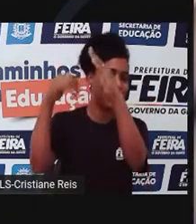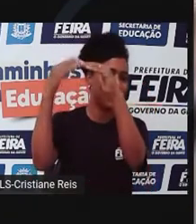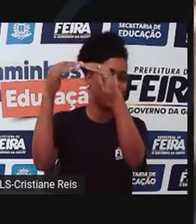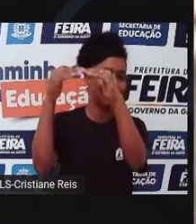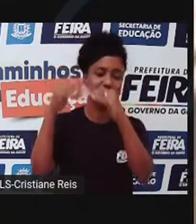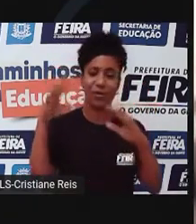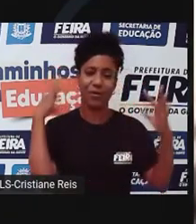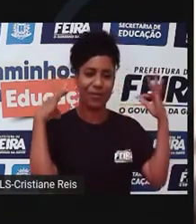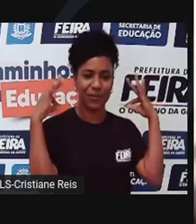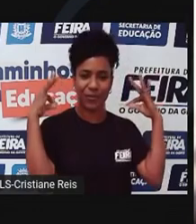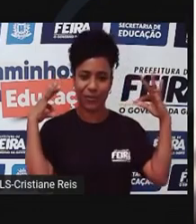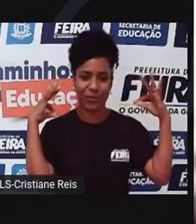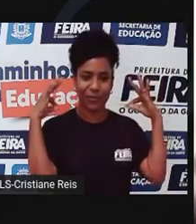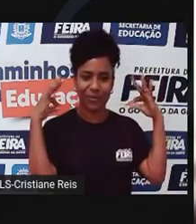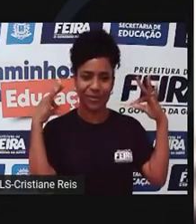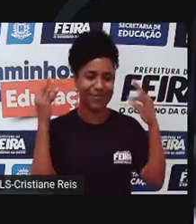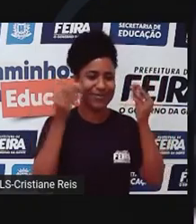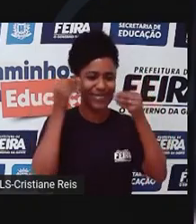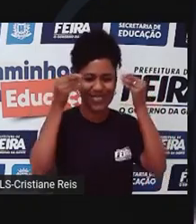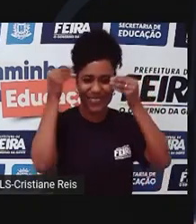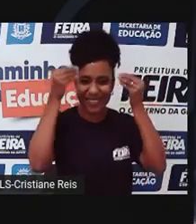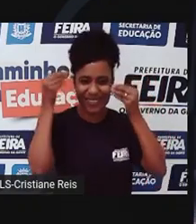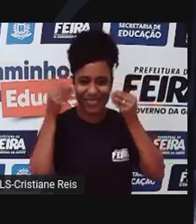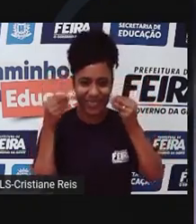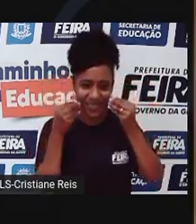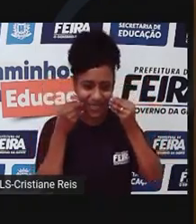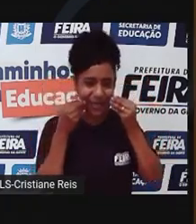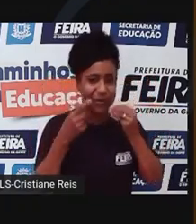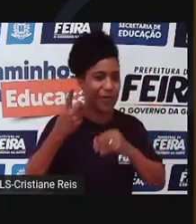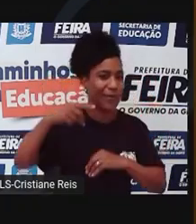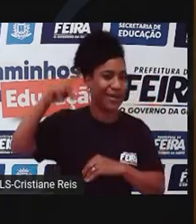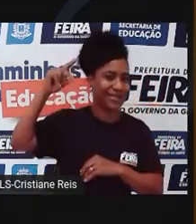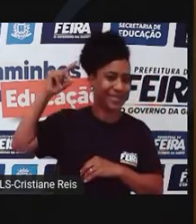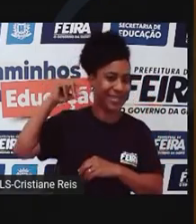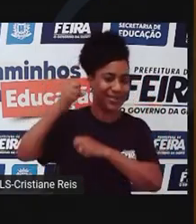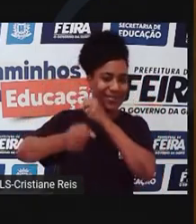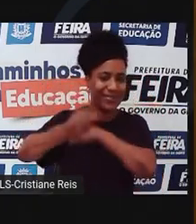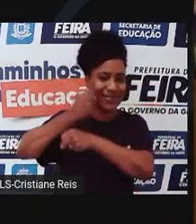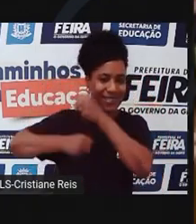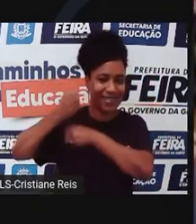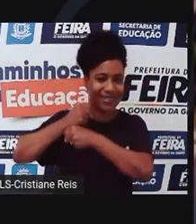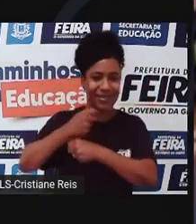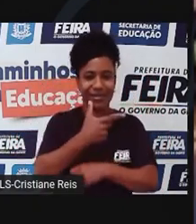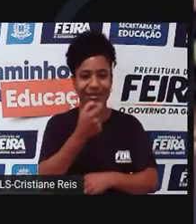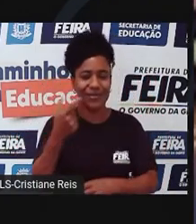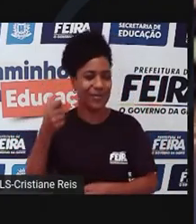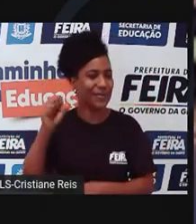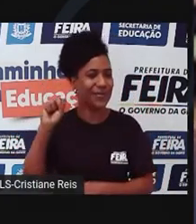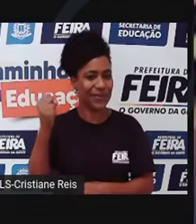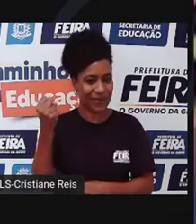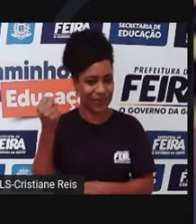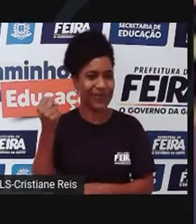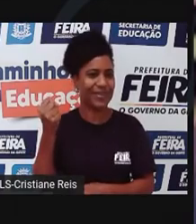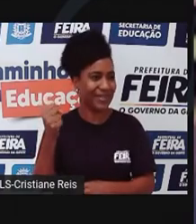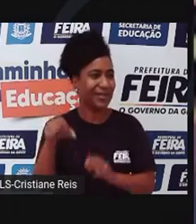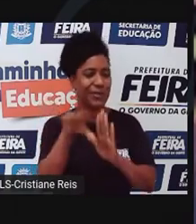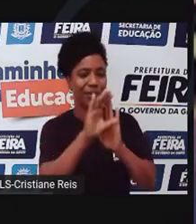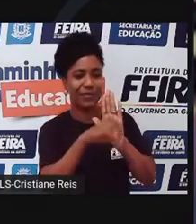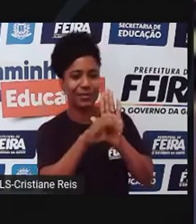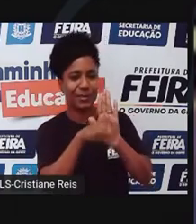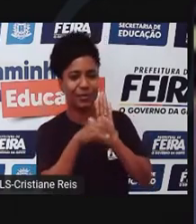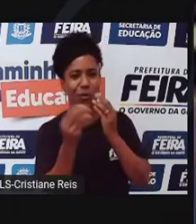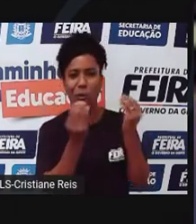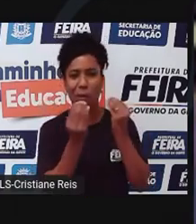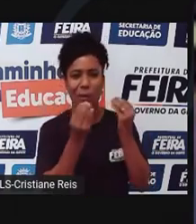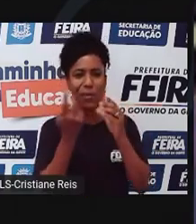moda e de lifestyle produzidos por algumas mulheres. Foi lá atrás, por volta de 2008, que começamos a entender o conceito de influenciar alguém.